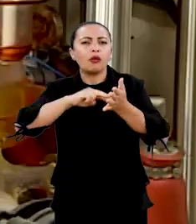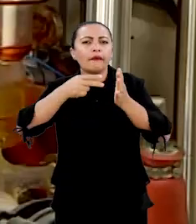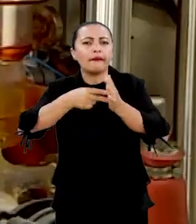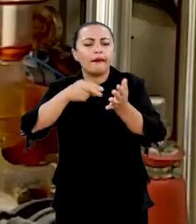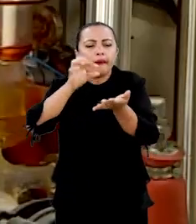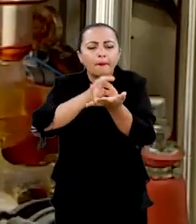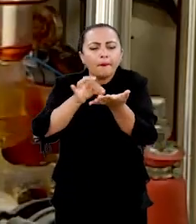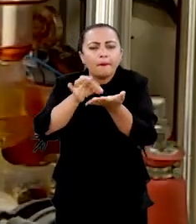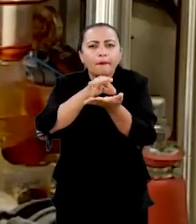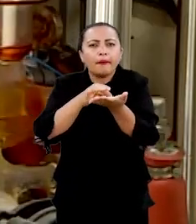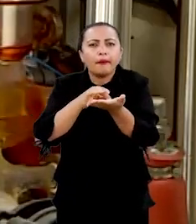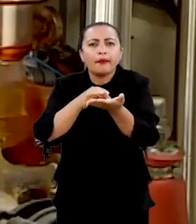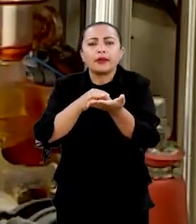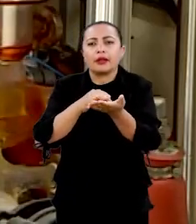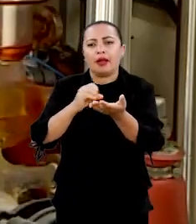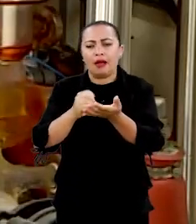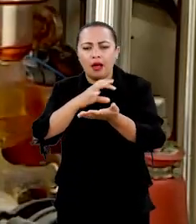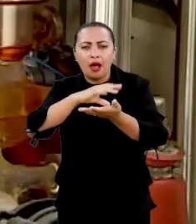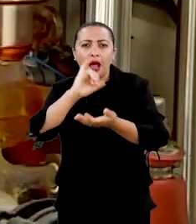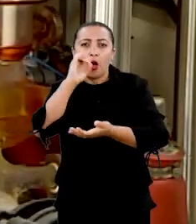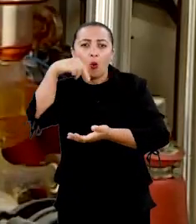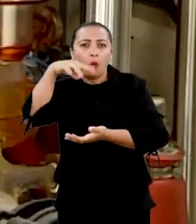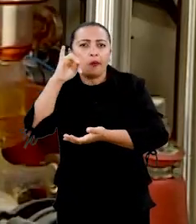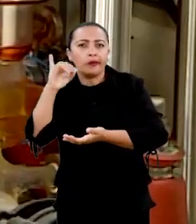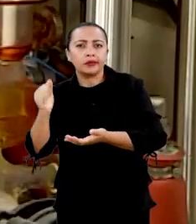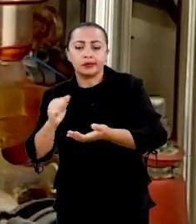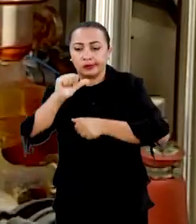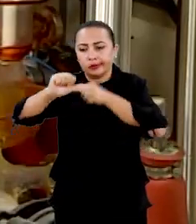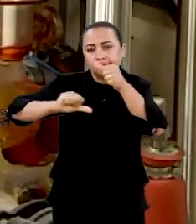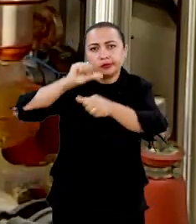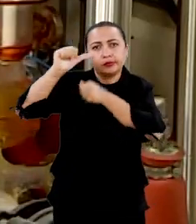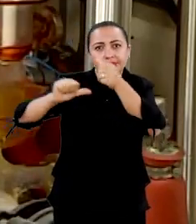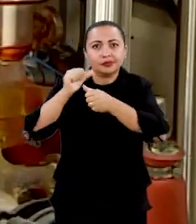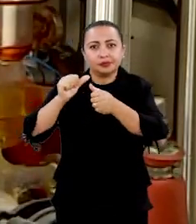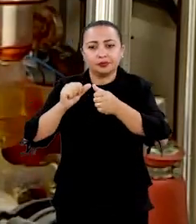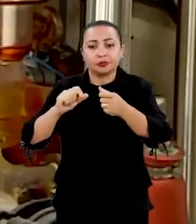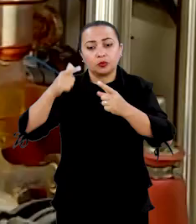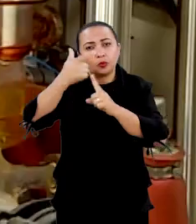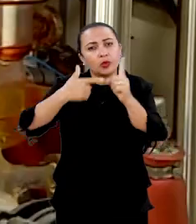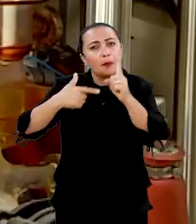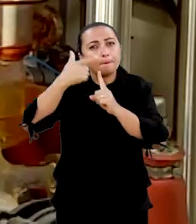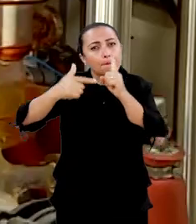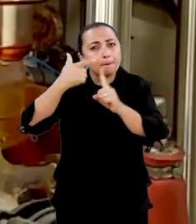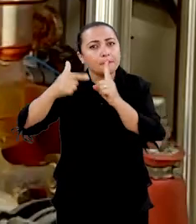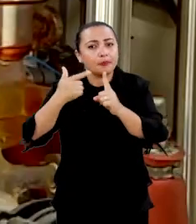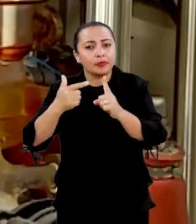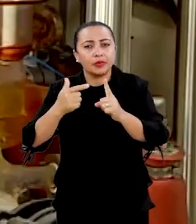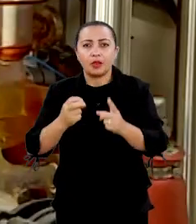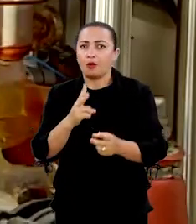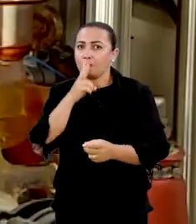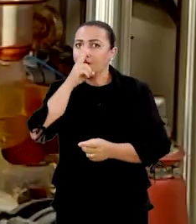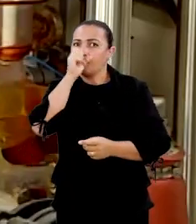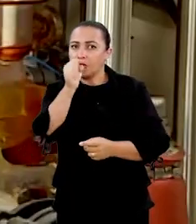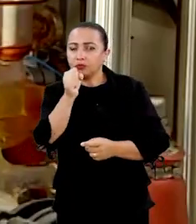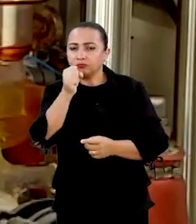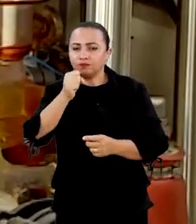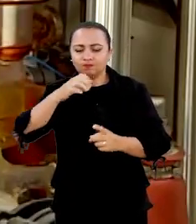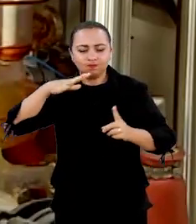seria isso? Essa floculação iônica, a gente desenvolveu um produto tensoativo,